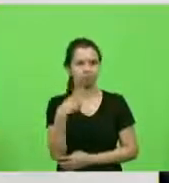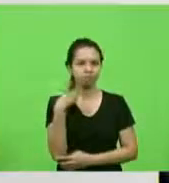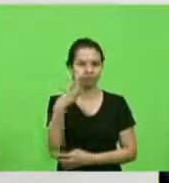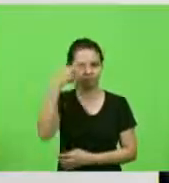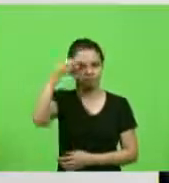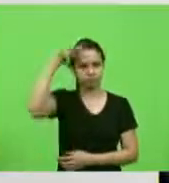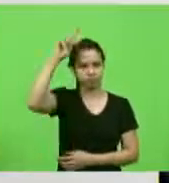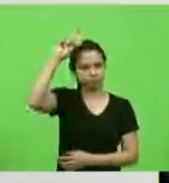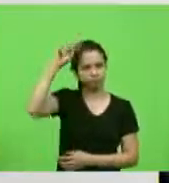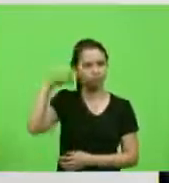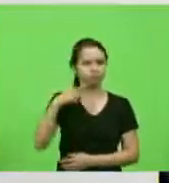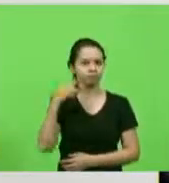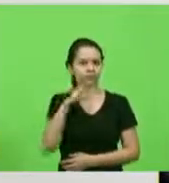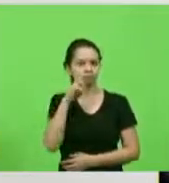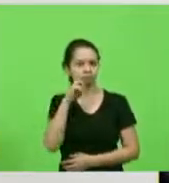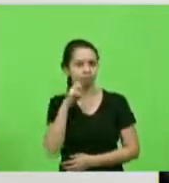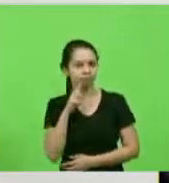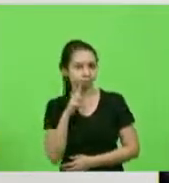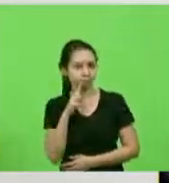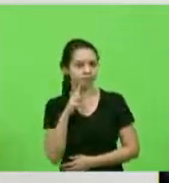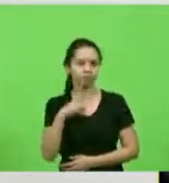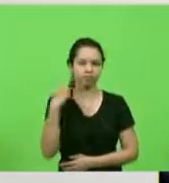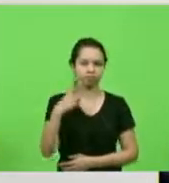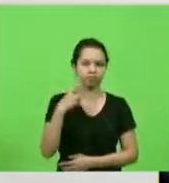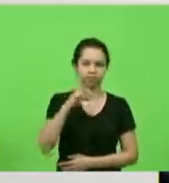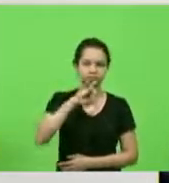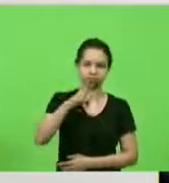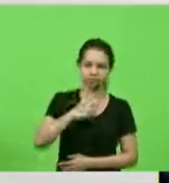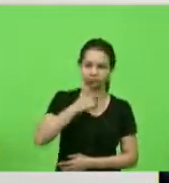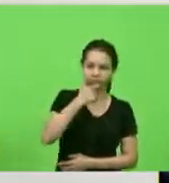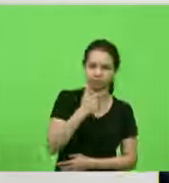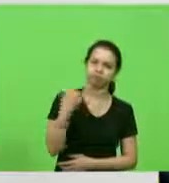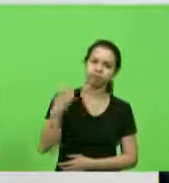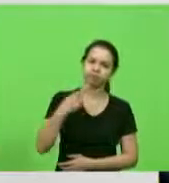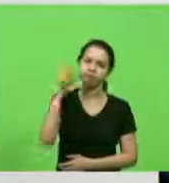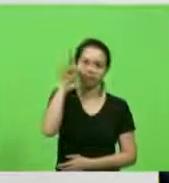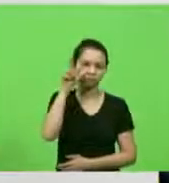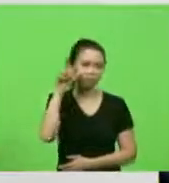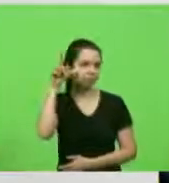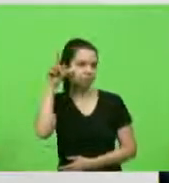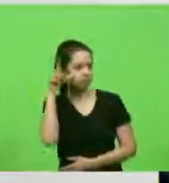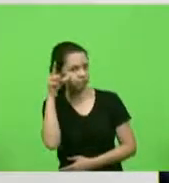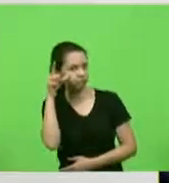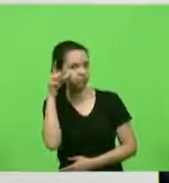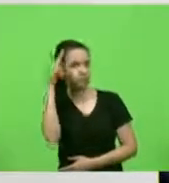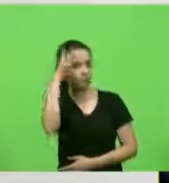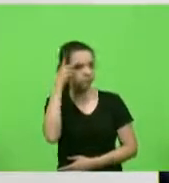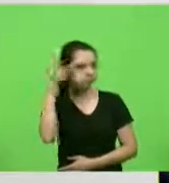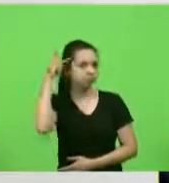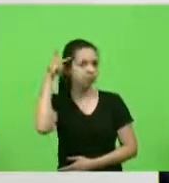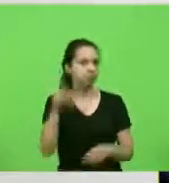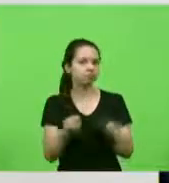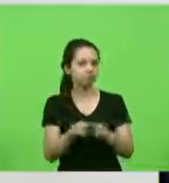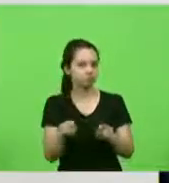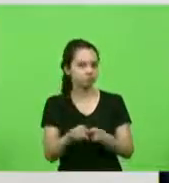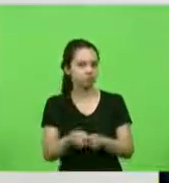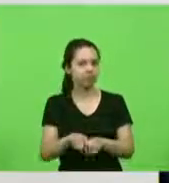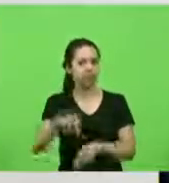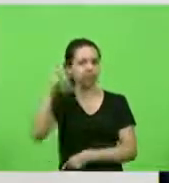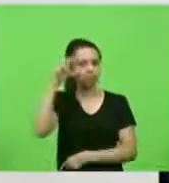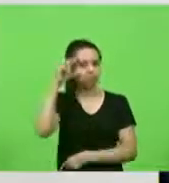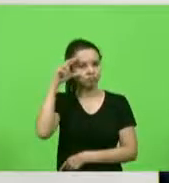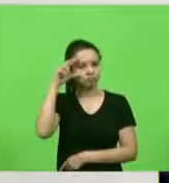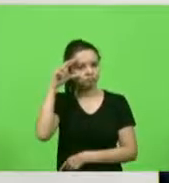Ivan Nats, do deputado Jerry Comper, deputado Laércio, deputada Paulinha e deputado Ricardo Alba,